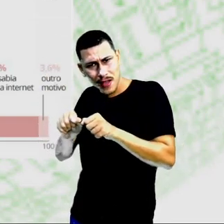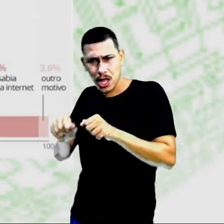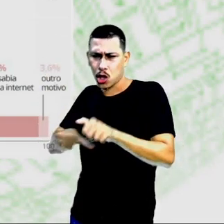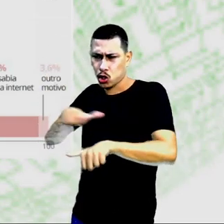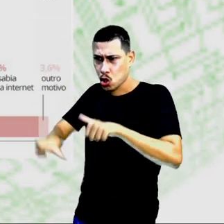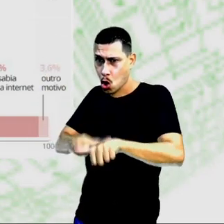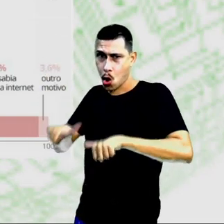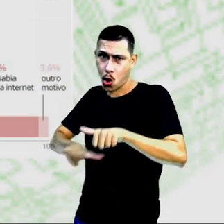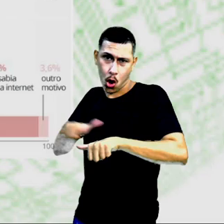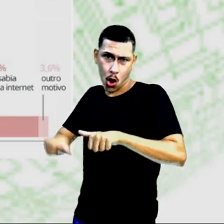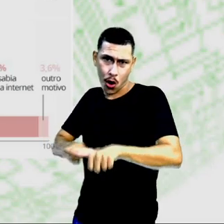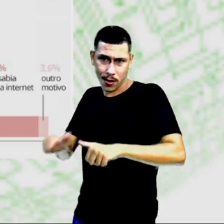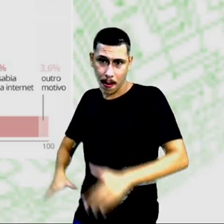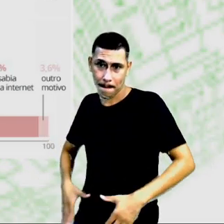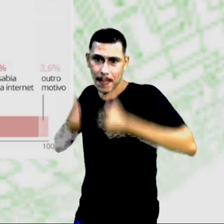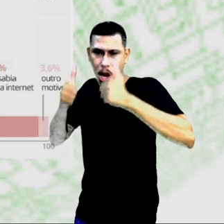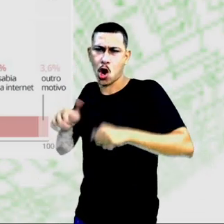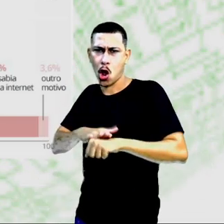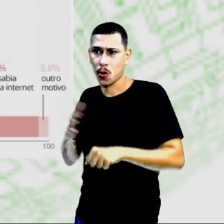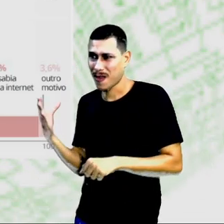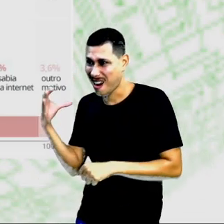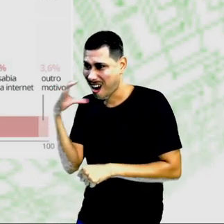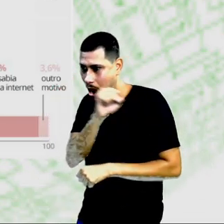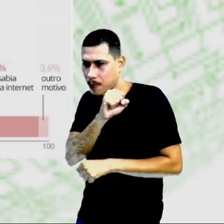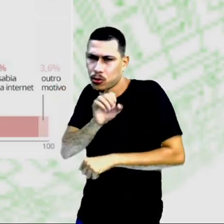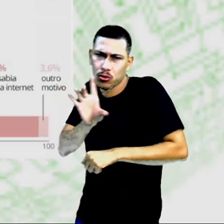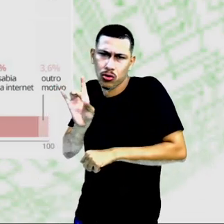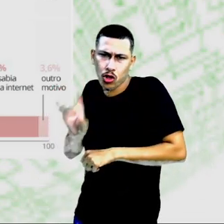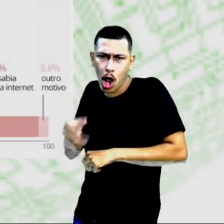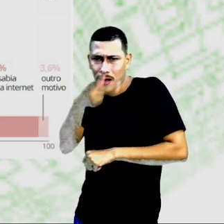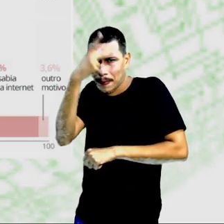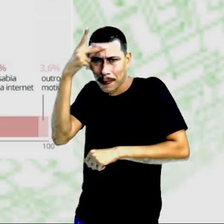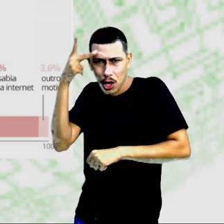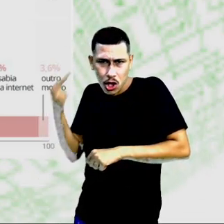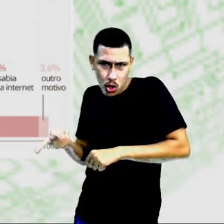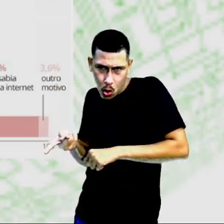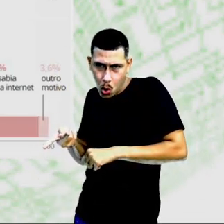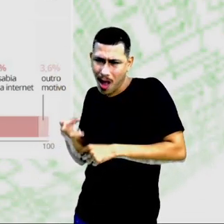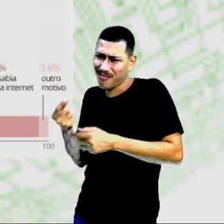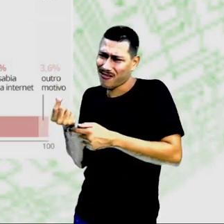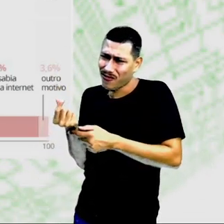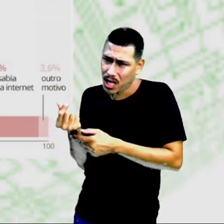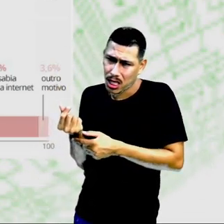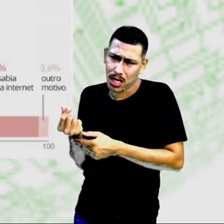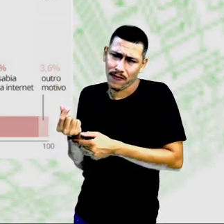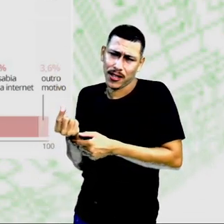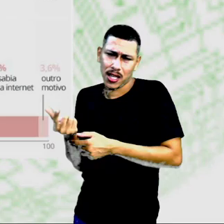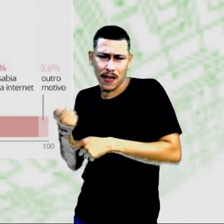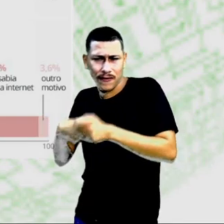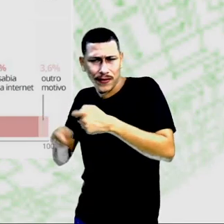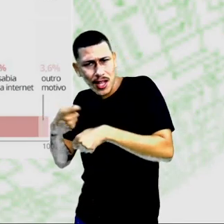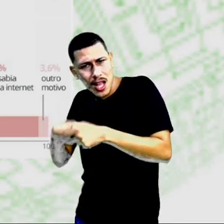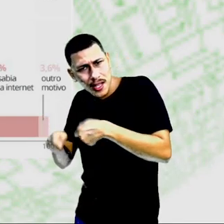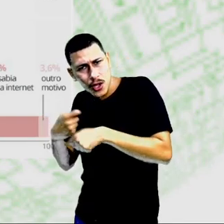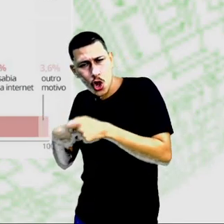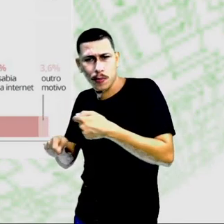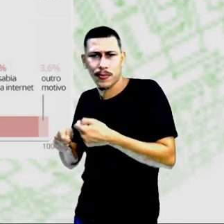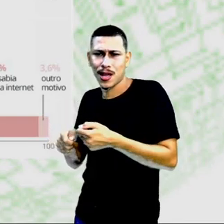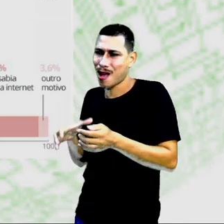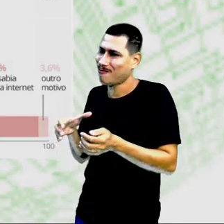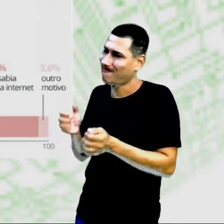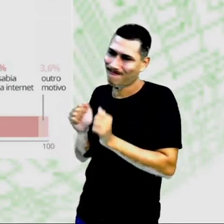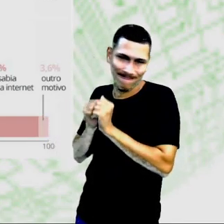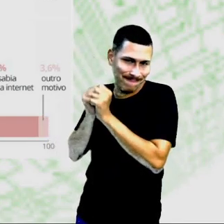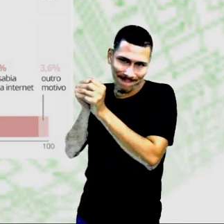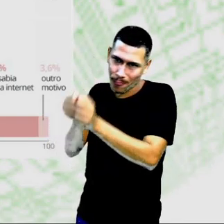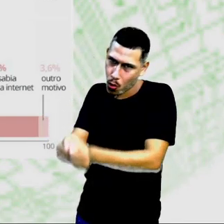melhores, mais ágeis. E com isso as pessoas não vão acompanhando, porque você tem um aparelho hoje, que amanhã pode